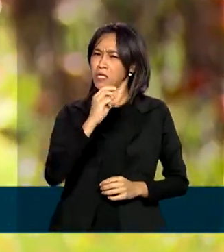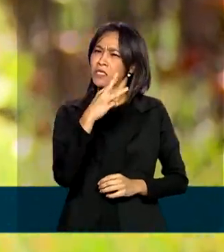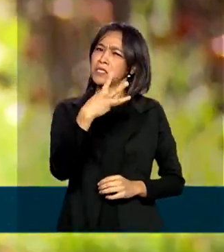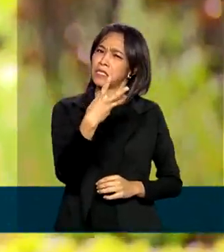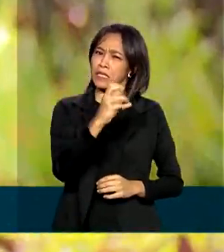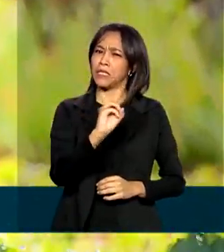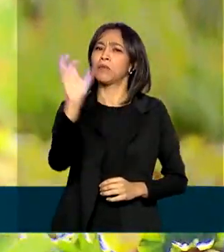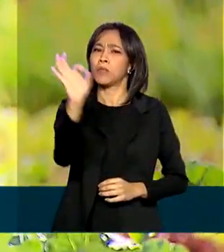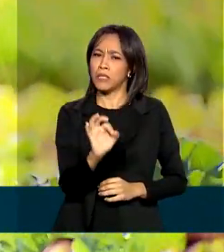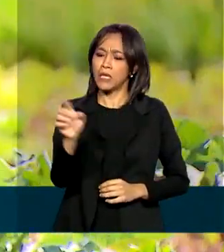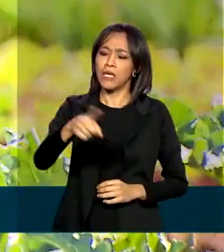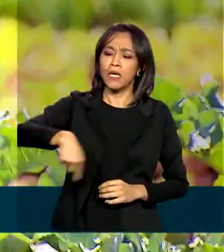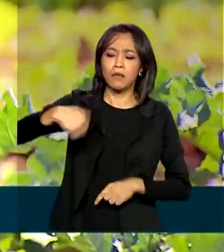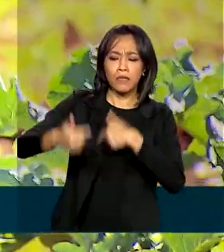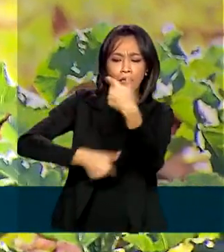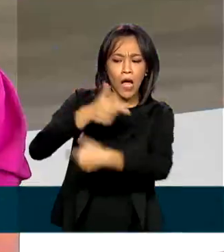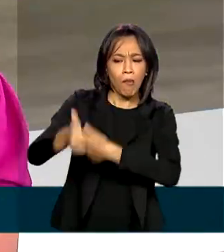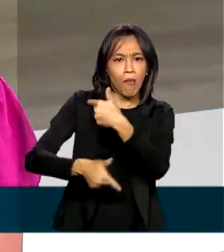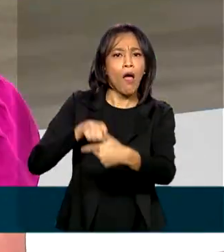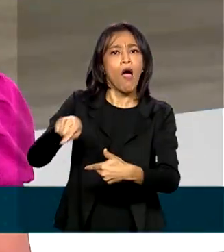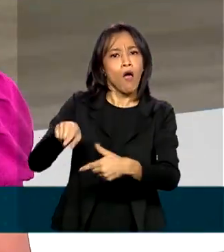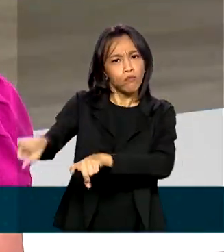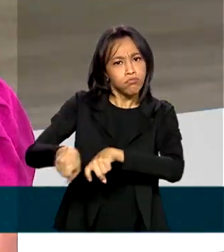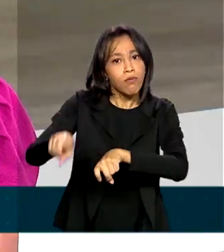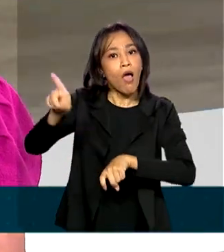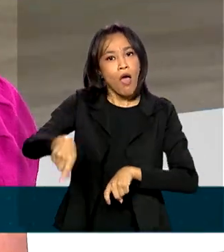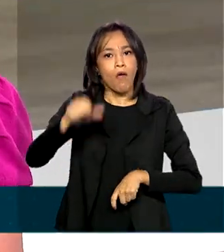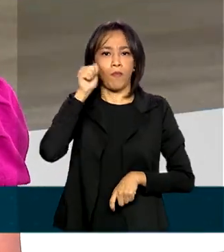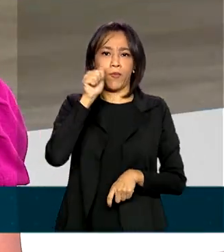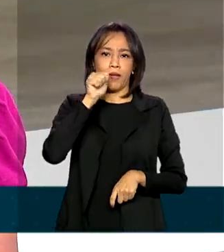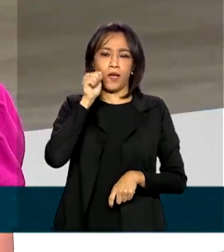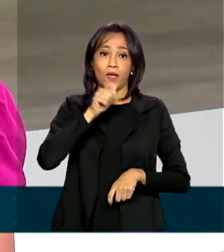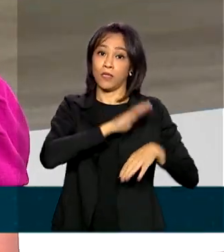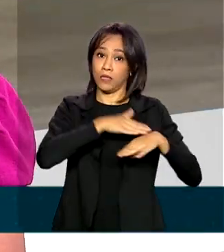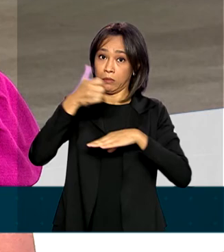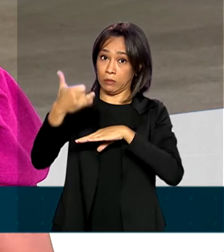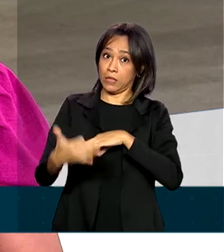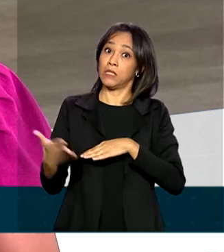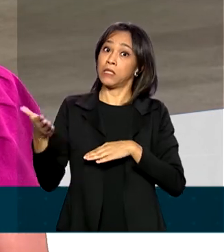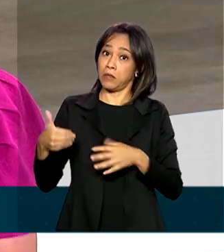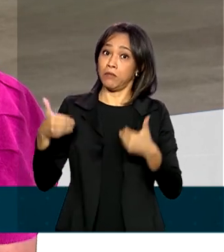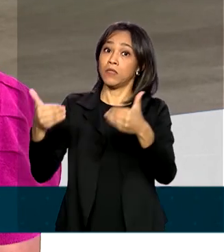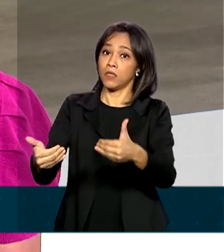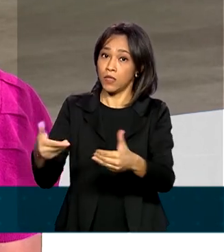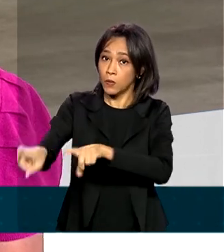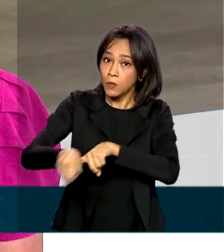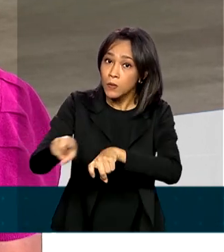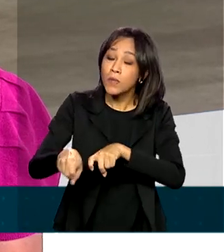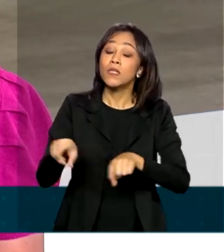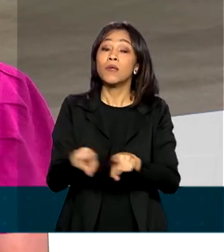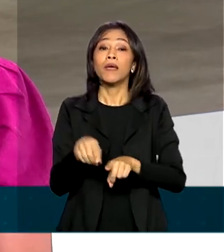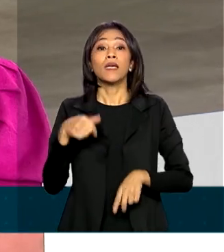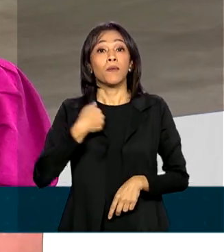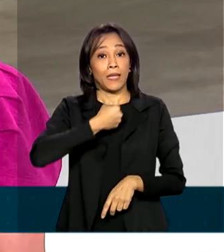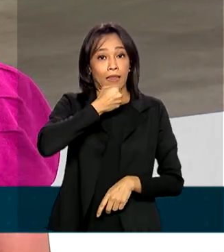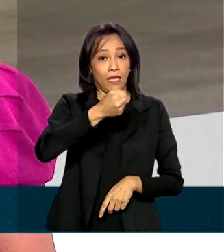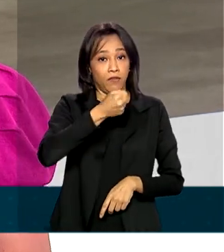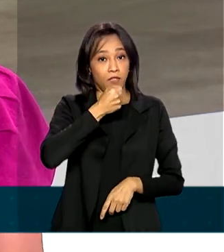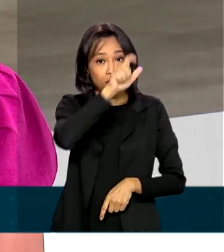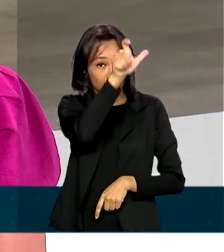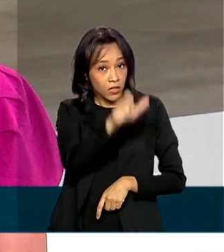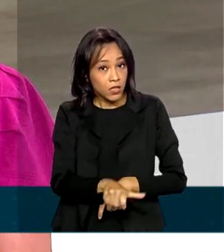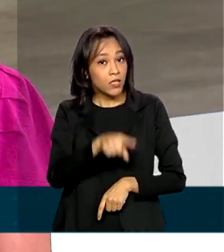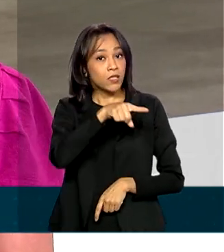trabalhadores do campo são mulheres, segundo o Ministério da Agricultura. E em entrevista à nossa equipe, a